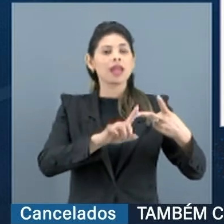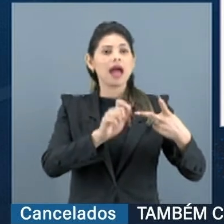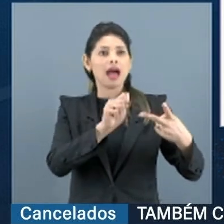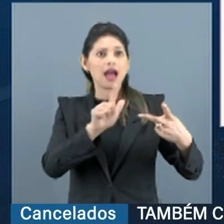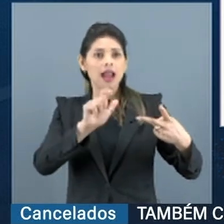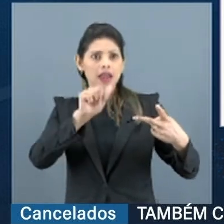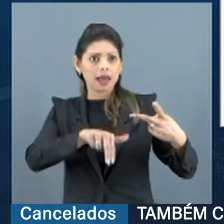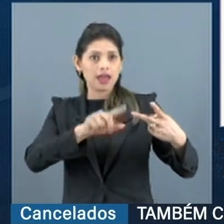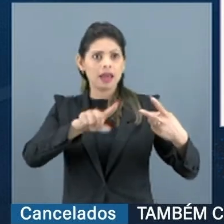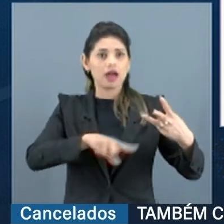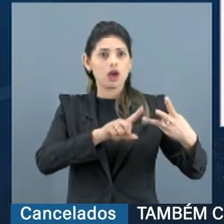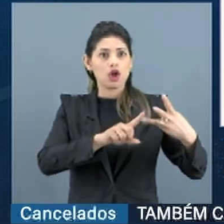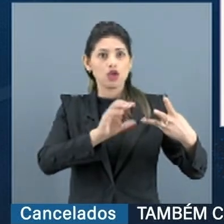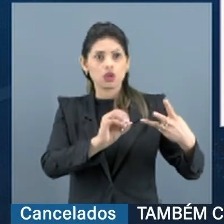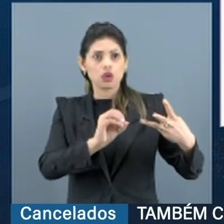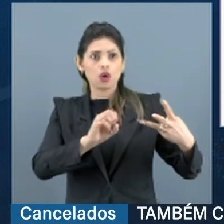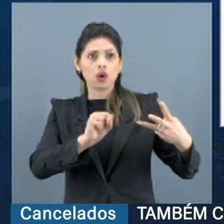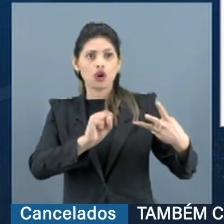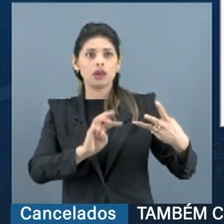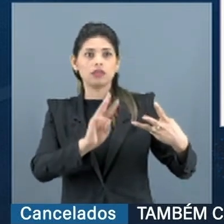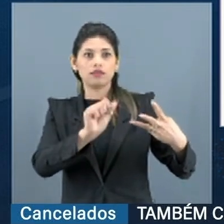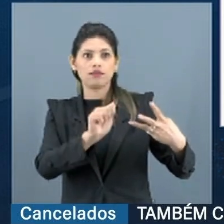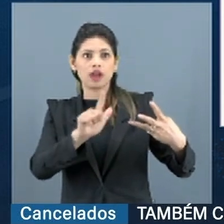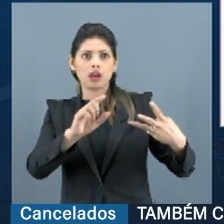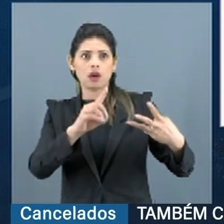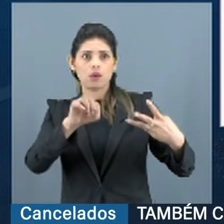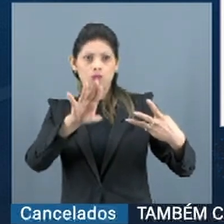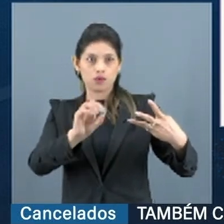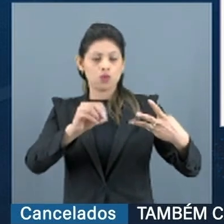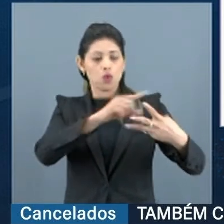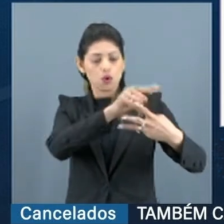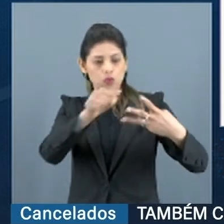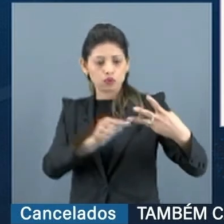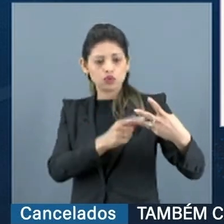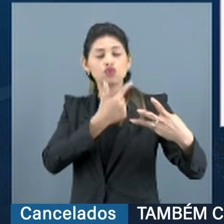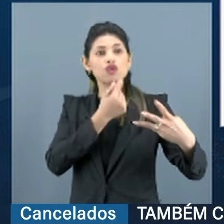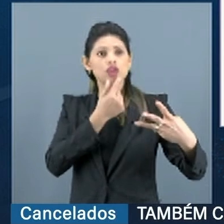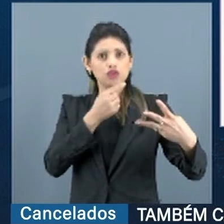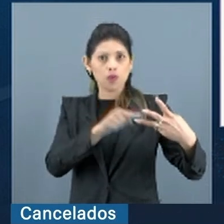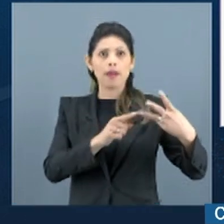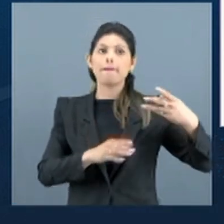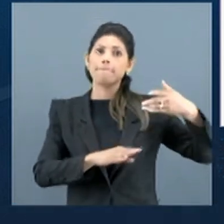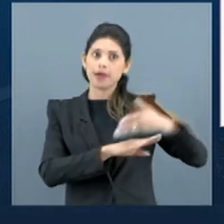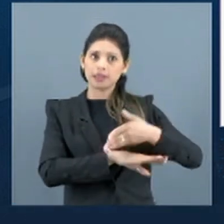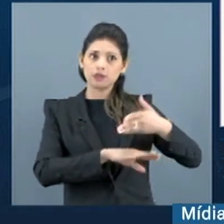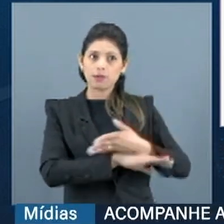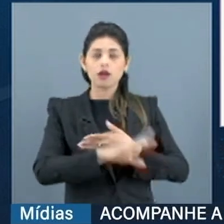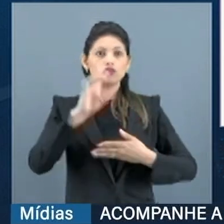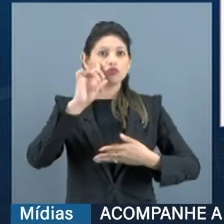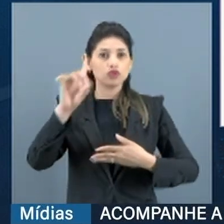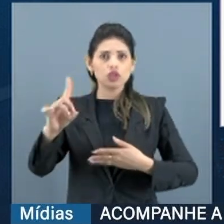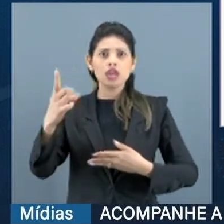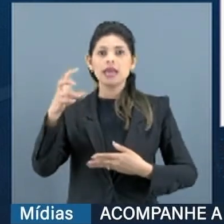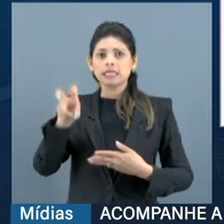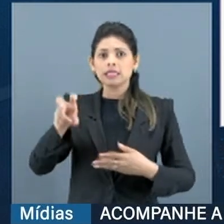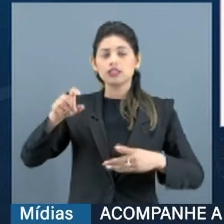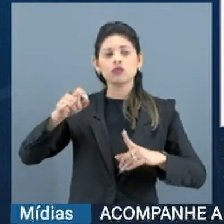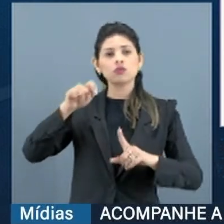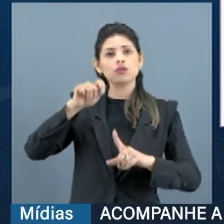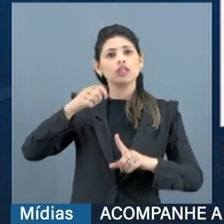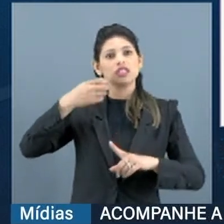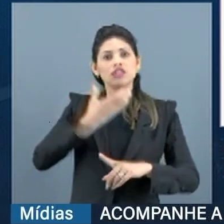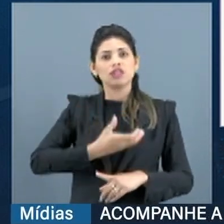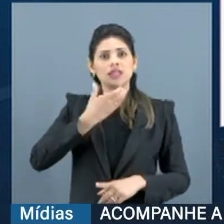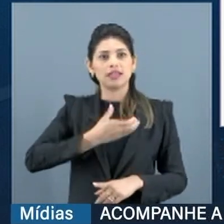Veja que vai evoluindo, vai aumentando. O engajamento vai acontecendo. As relações dentro do QG vão